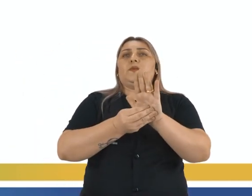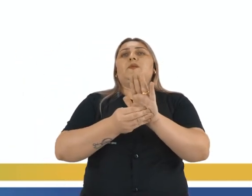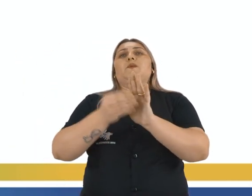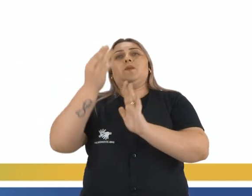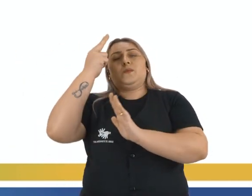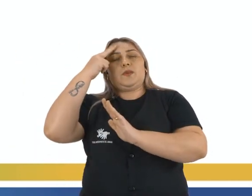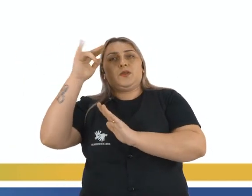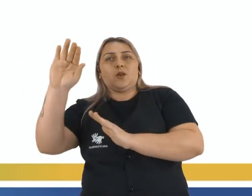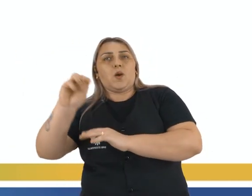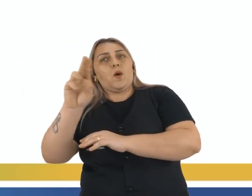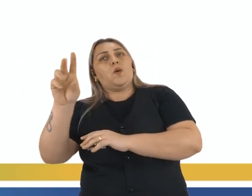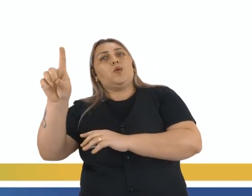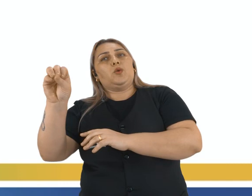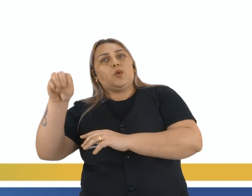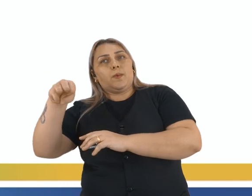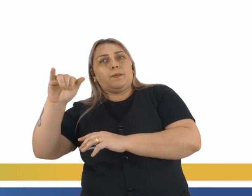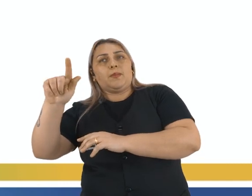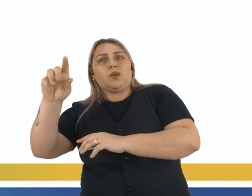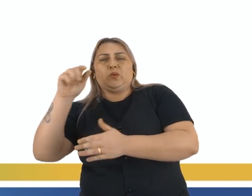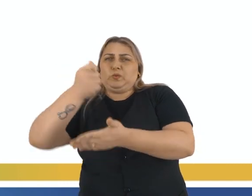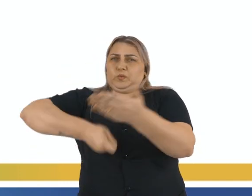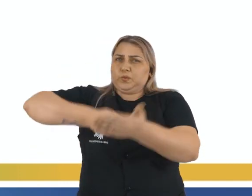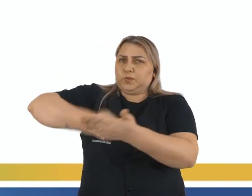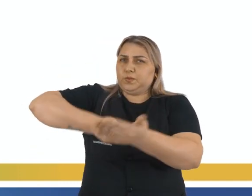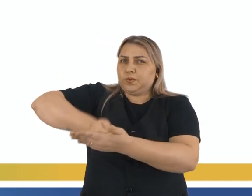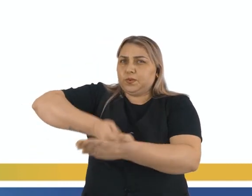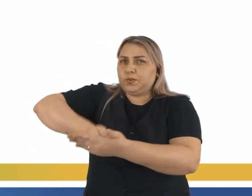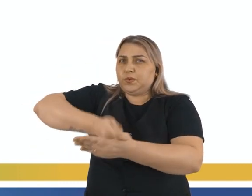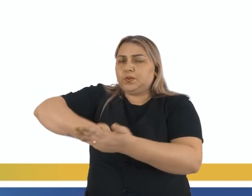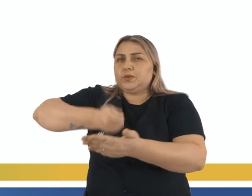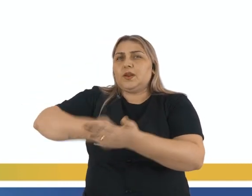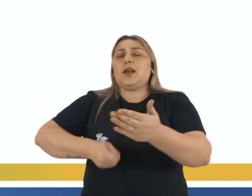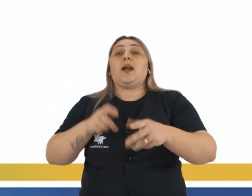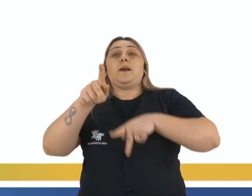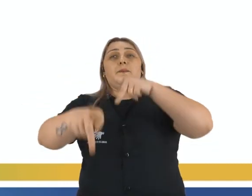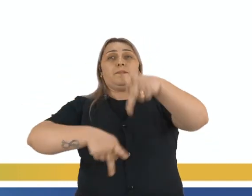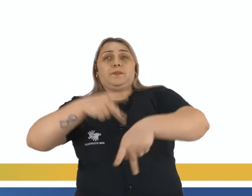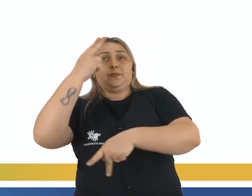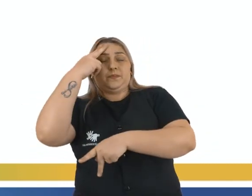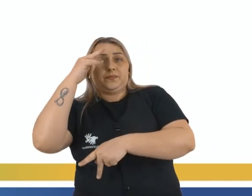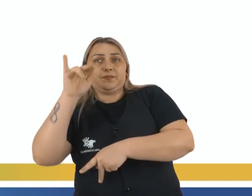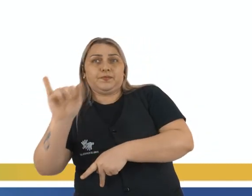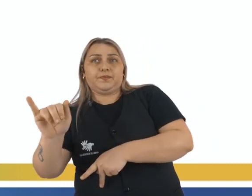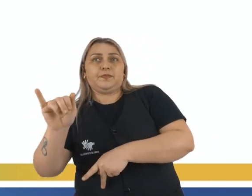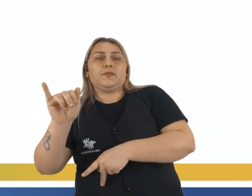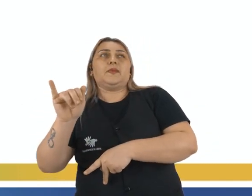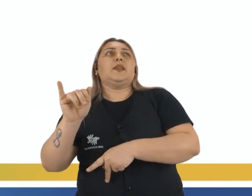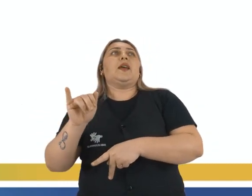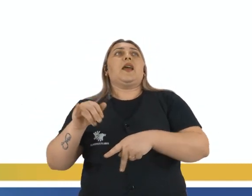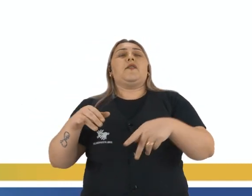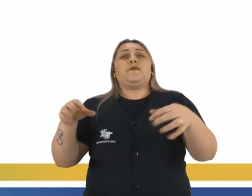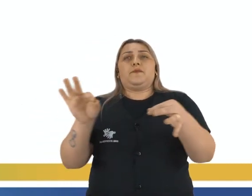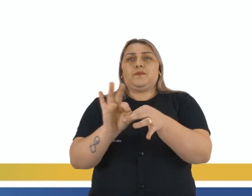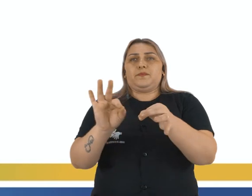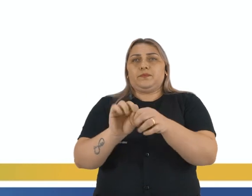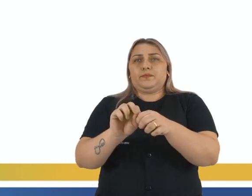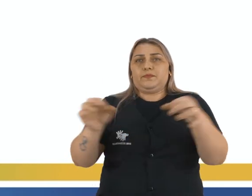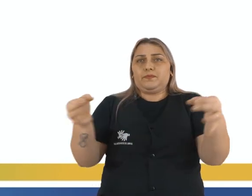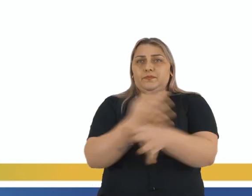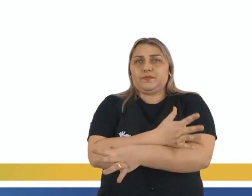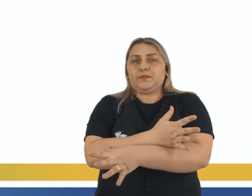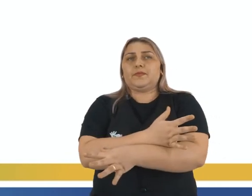Haiti, ele era muito rígido, né, e a população do Haiti era formada não só